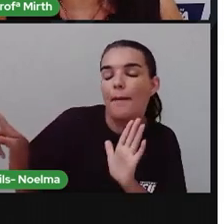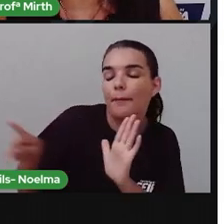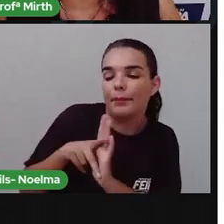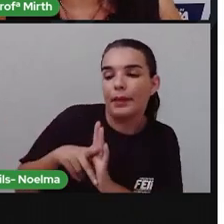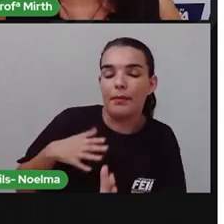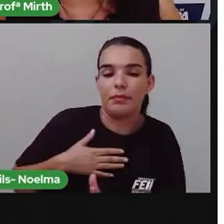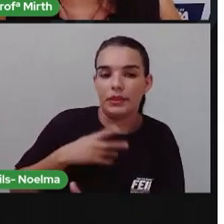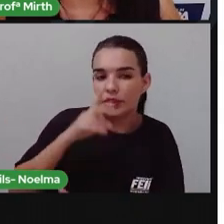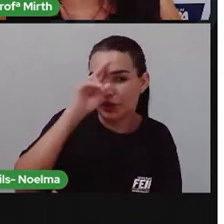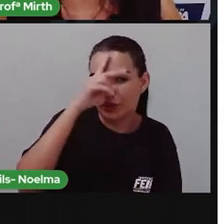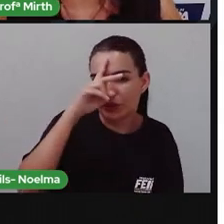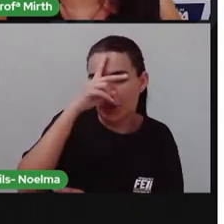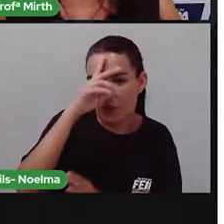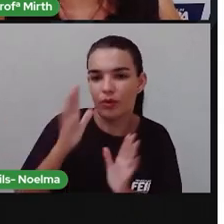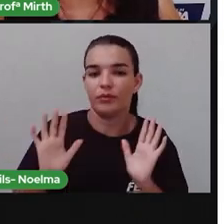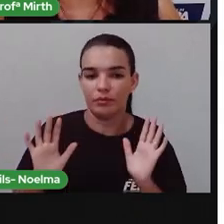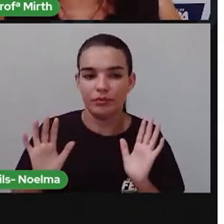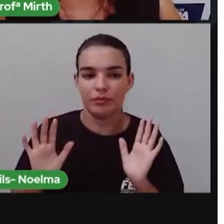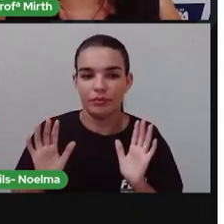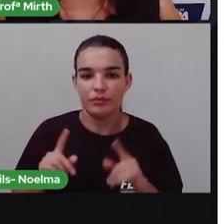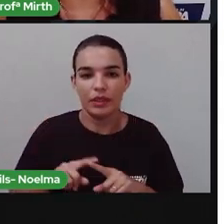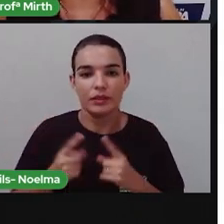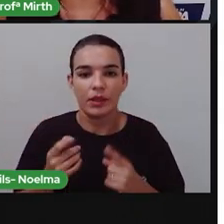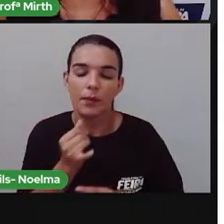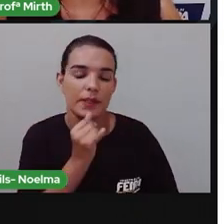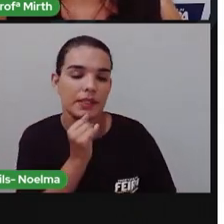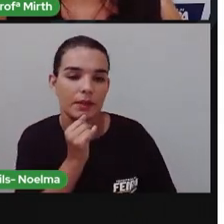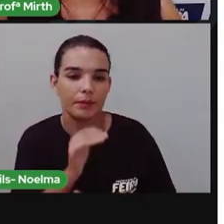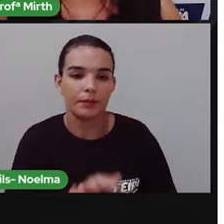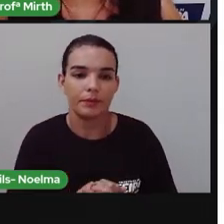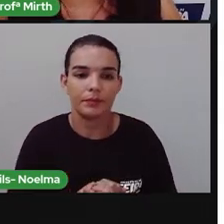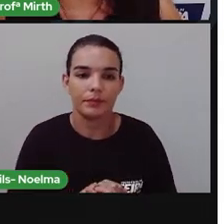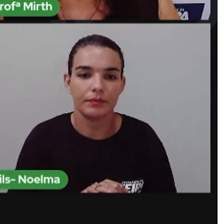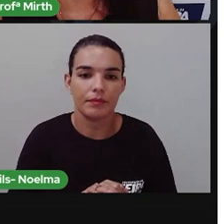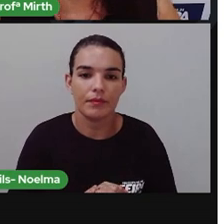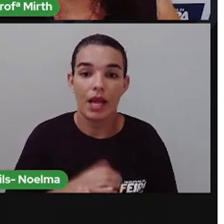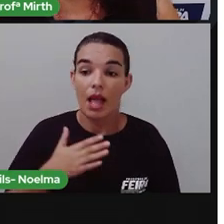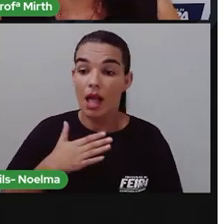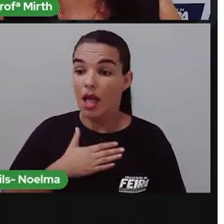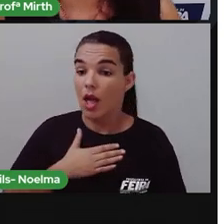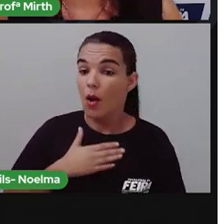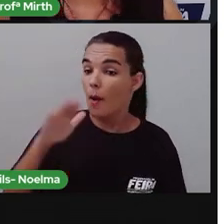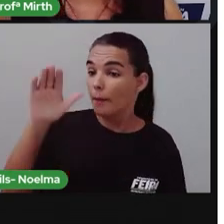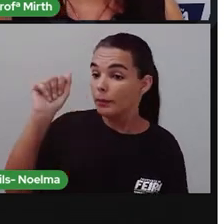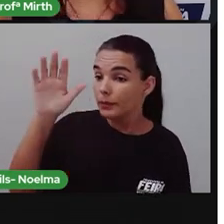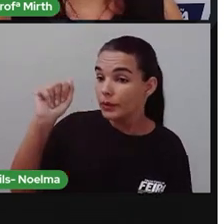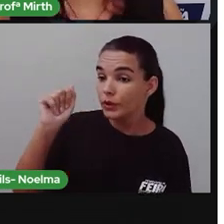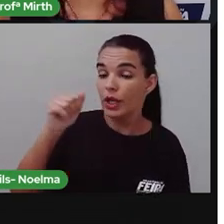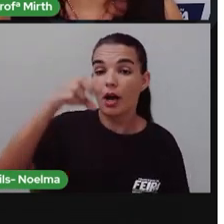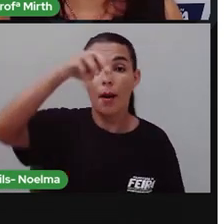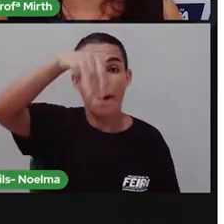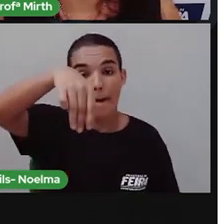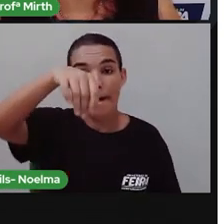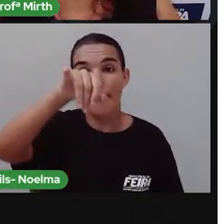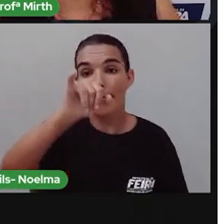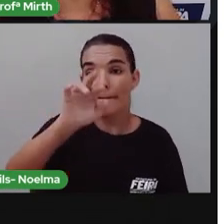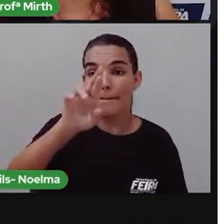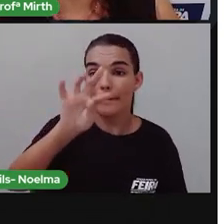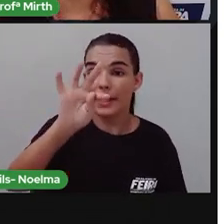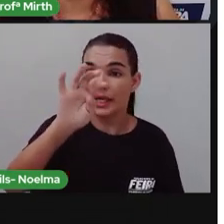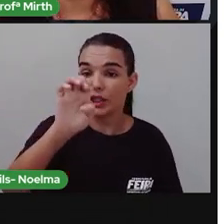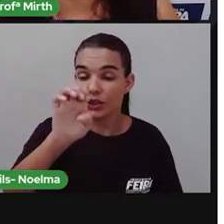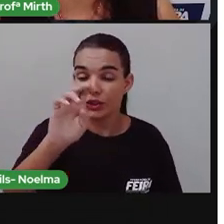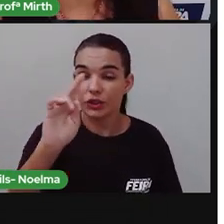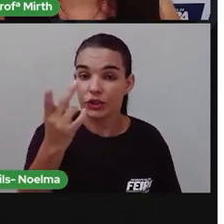sobre mim. Então, eu utilizo termos como, por exemplo, me chamo Mirti, nasci na cidade de Santa